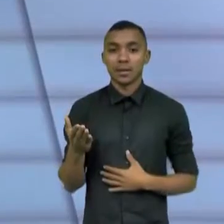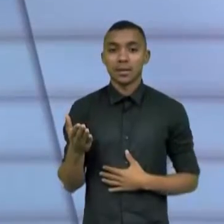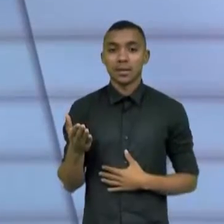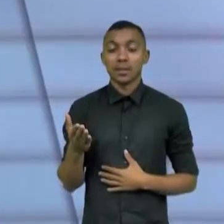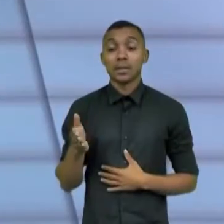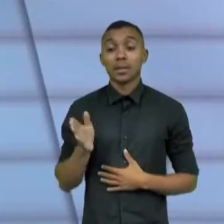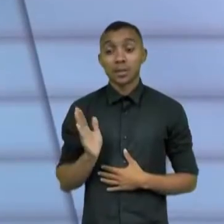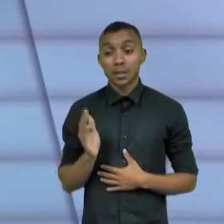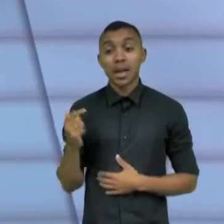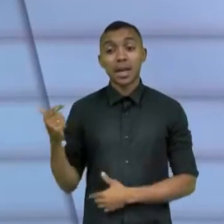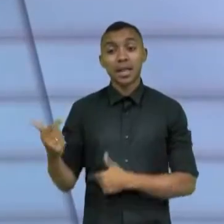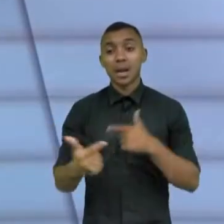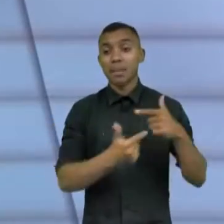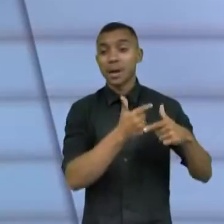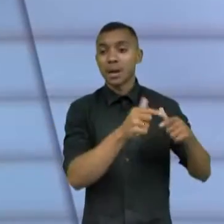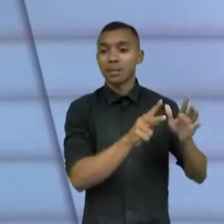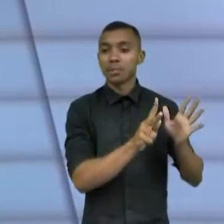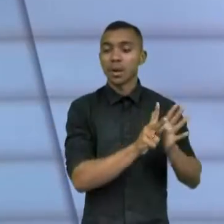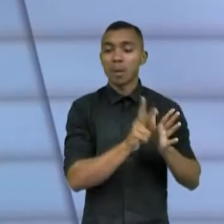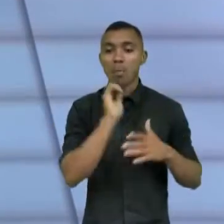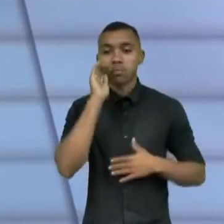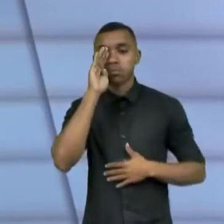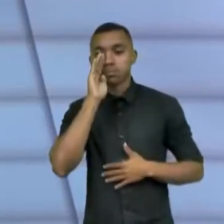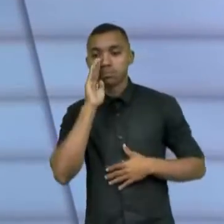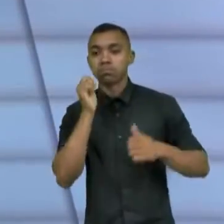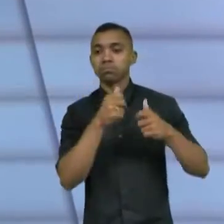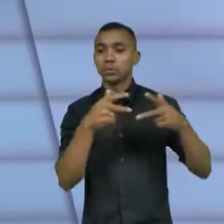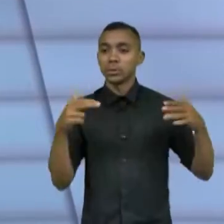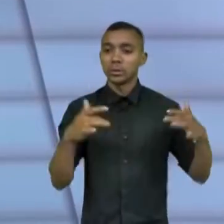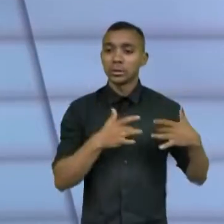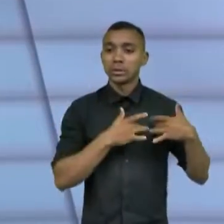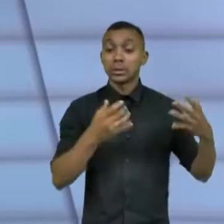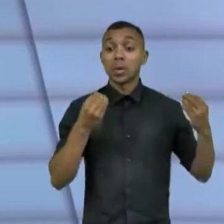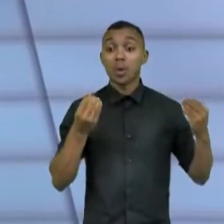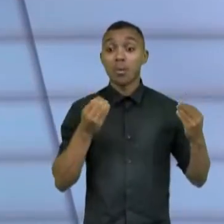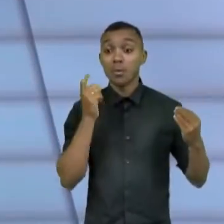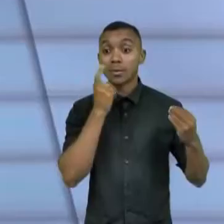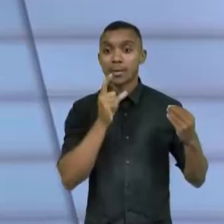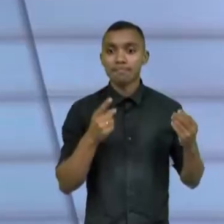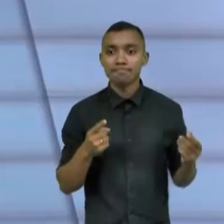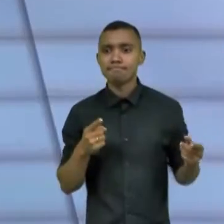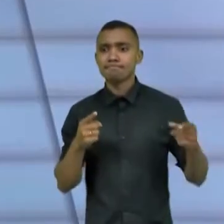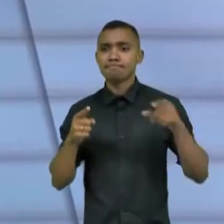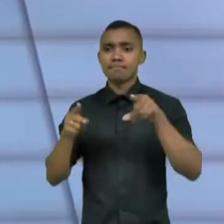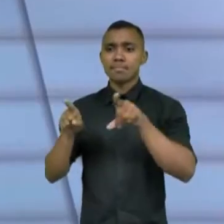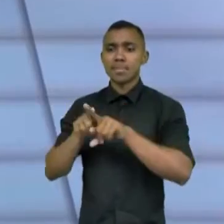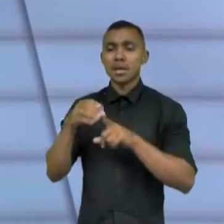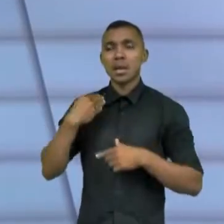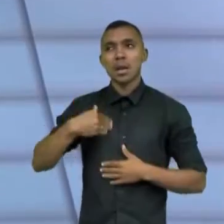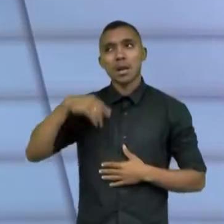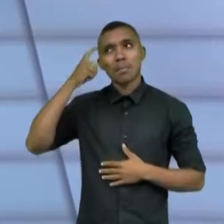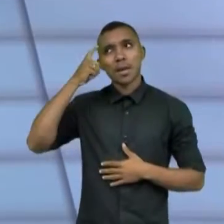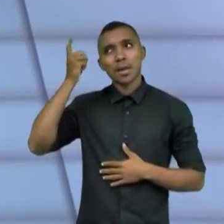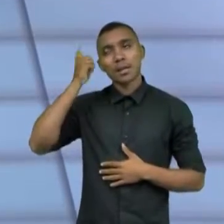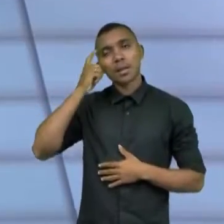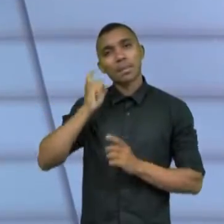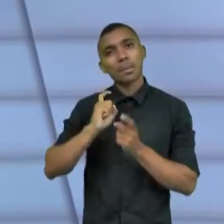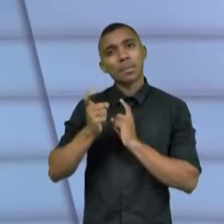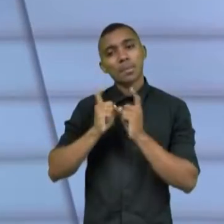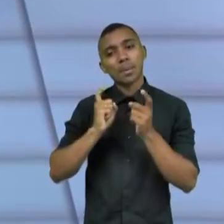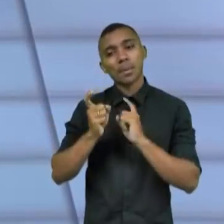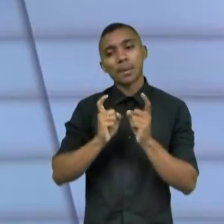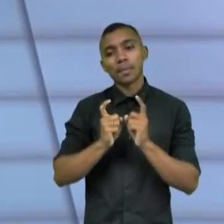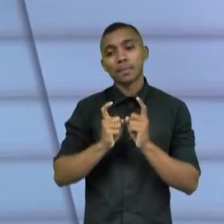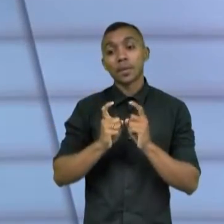algum trabalho de filantropia. De que forma pode se encaixar com esse quiz, tudo que a gente está falando aqui. eu fiquei pensando, bom, uma